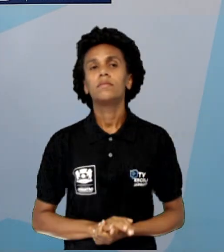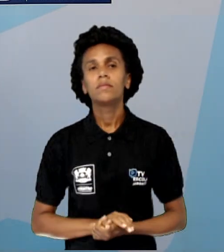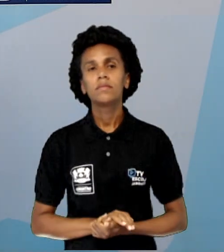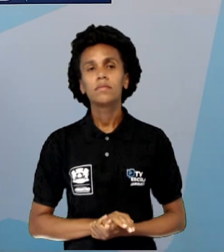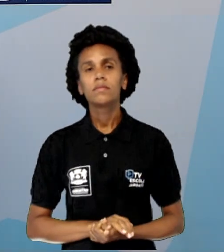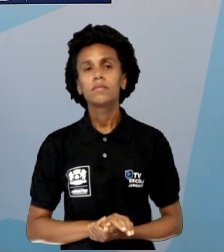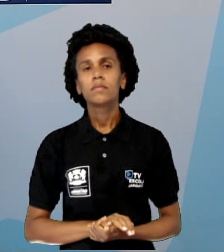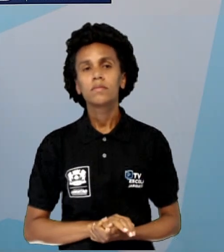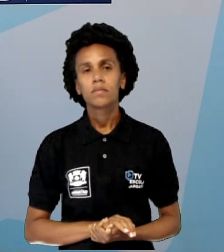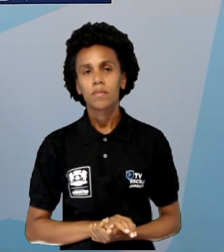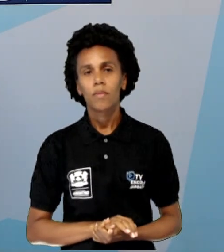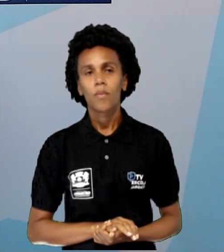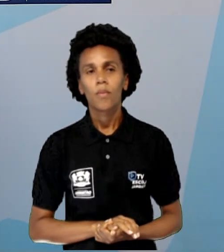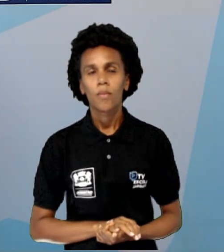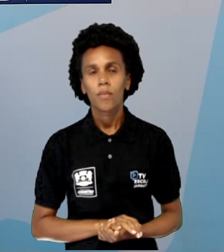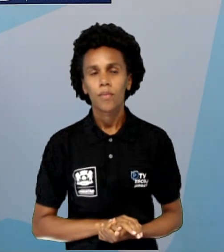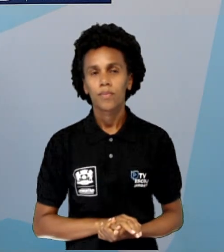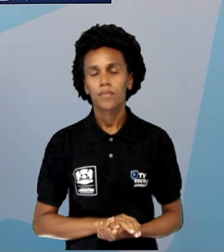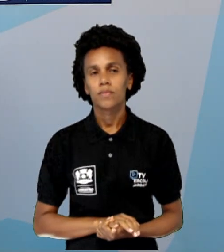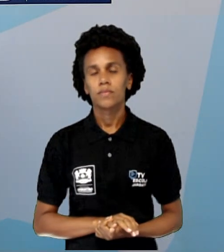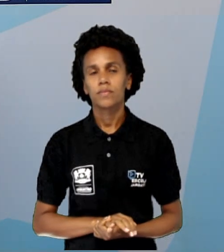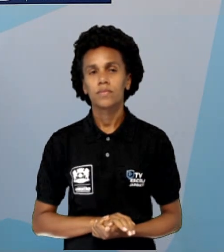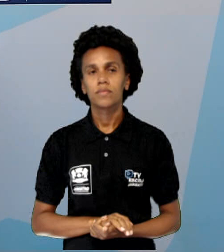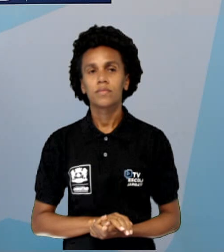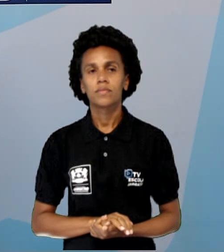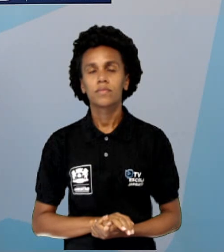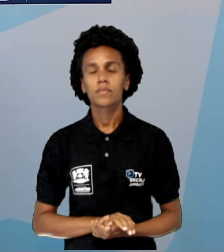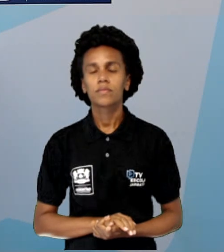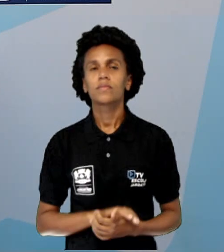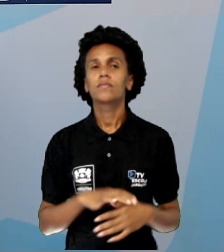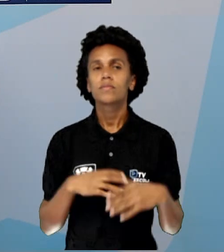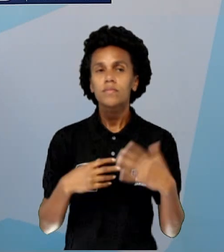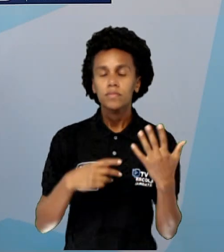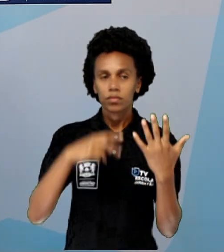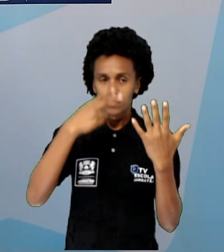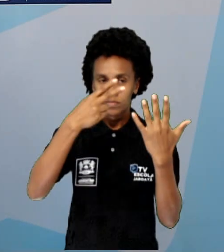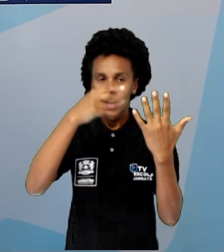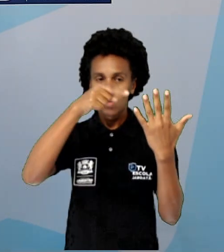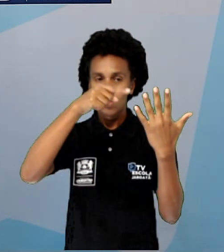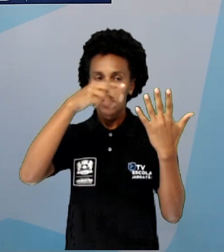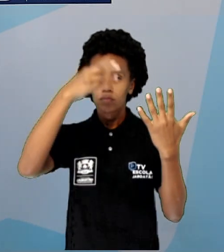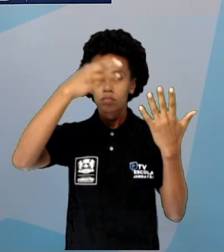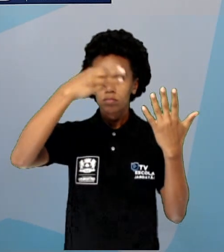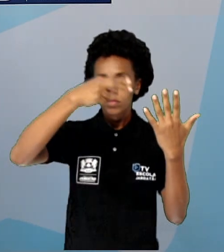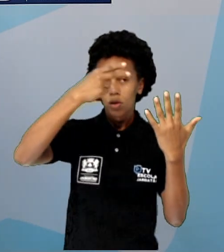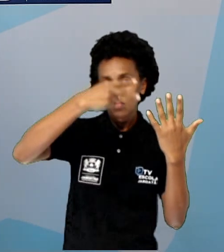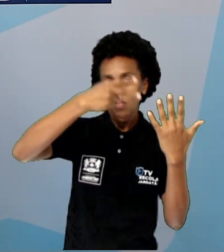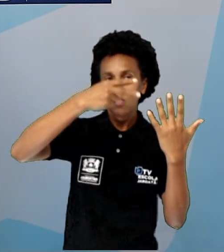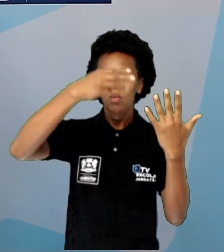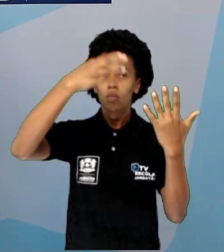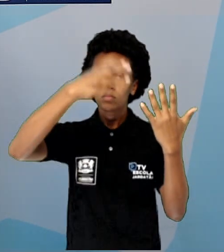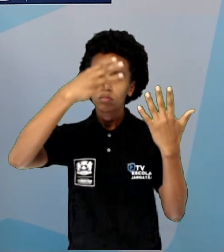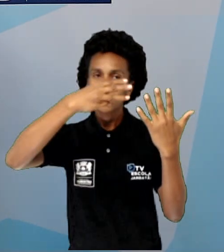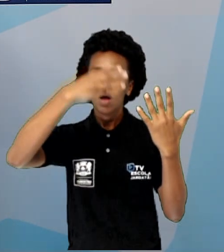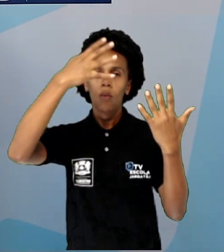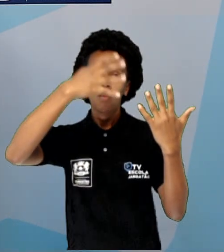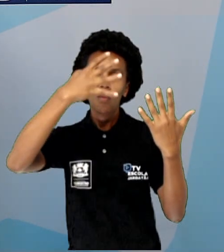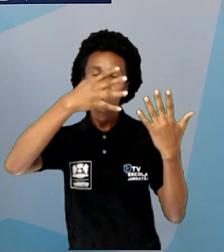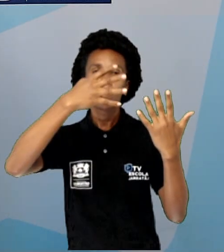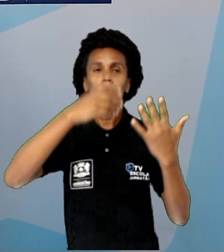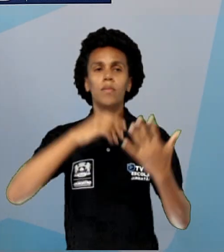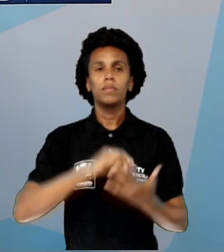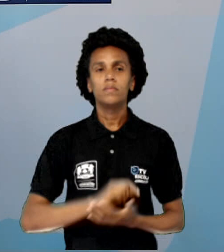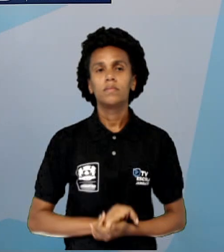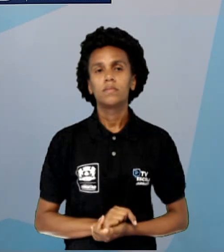expoente, ele vai tomar a posição de ordem. Segunda, terceira, quarta potência. Então, ó, 5 elevado à